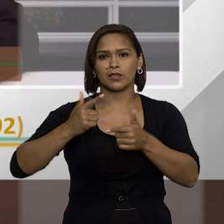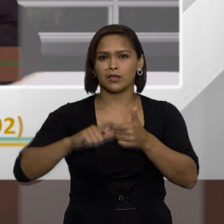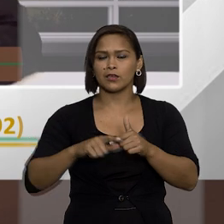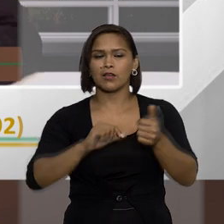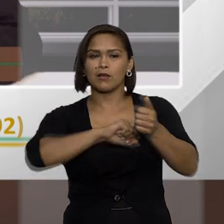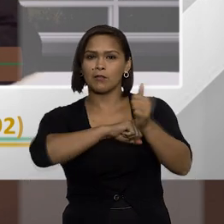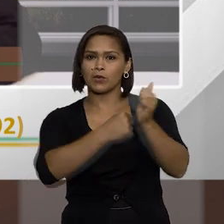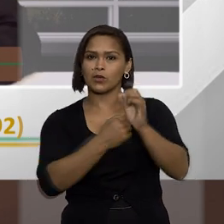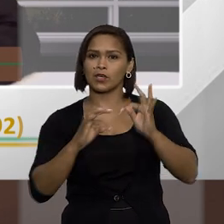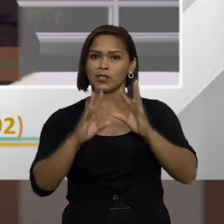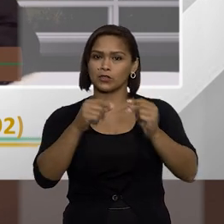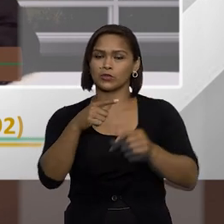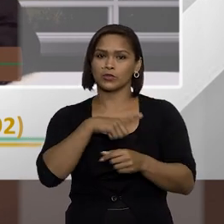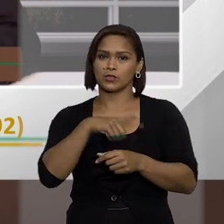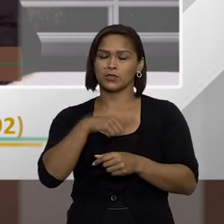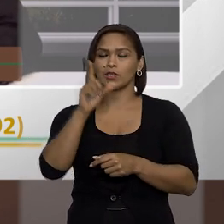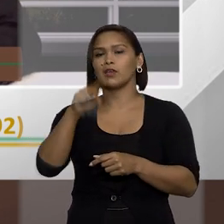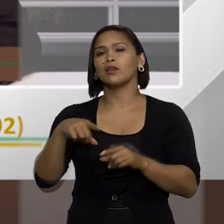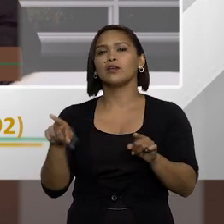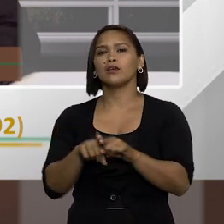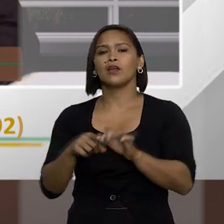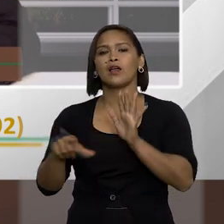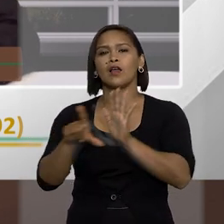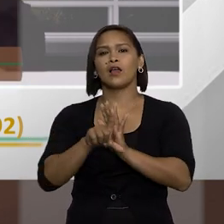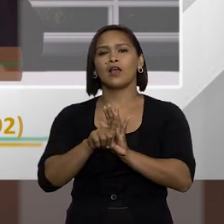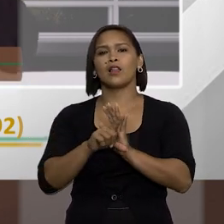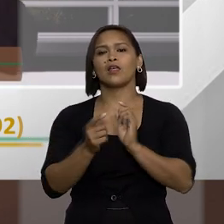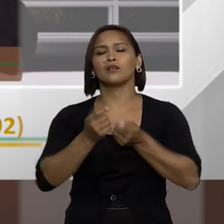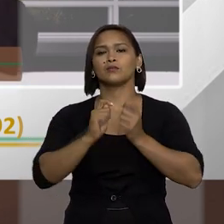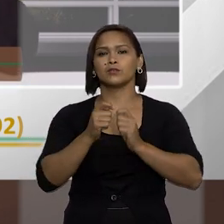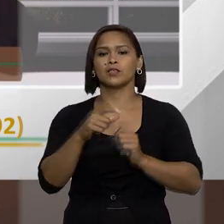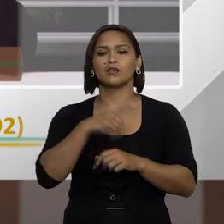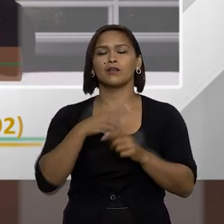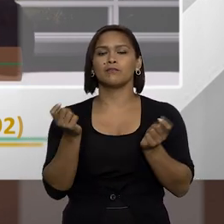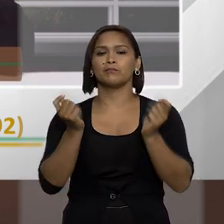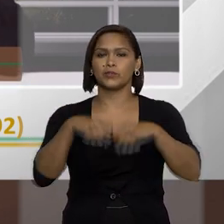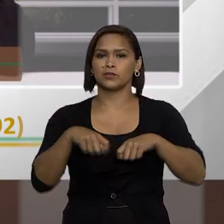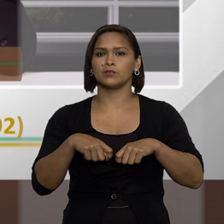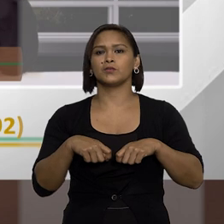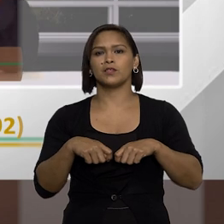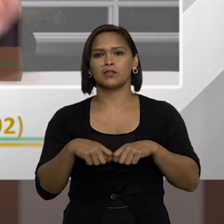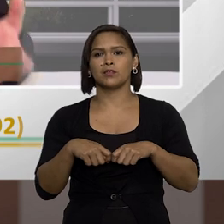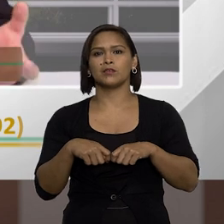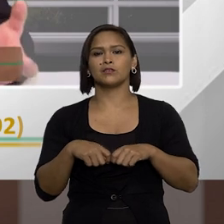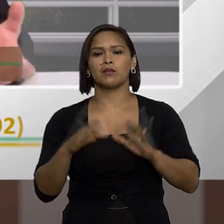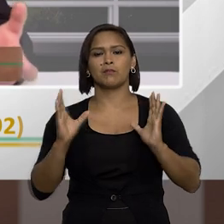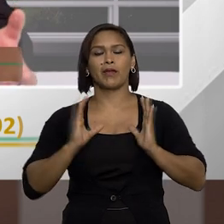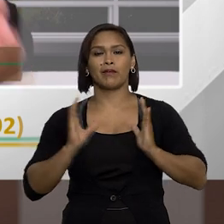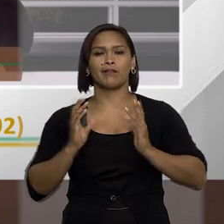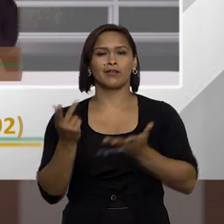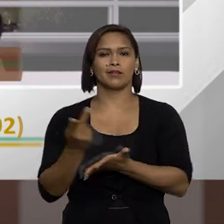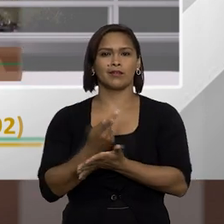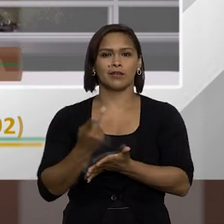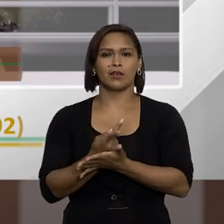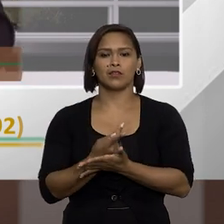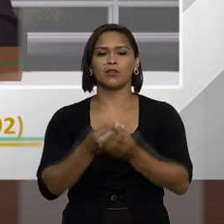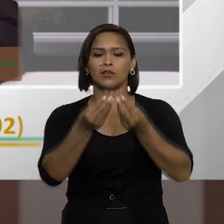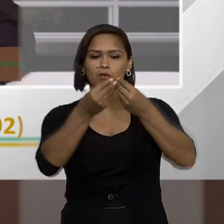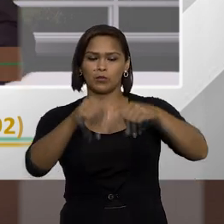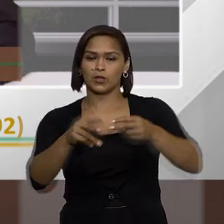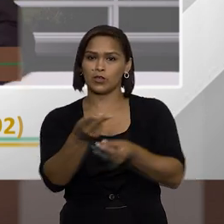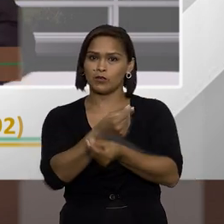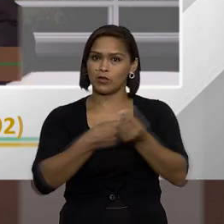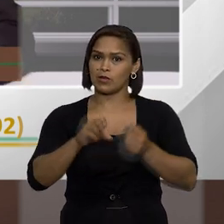fazer então a indisponibilidade dos bens inclusive a lei de improbidade ela prevê essa possibilidade para enriquecimento ilícito e